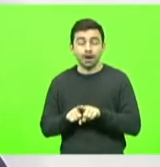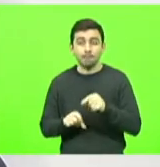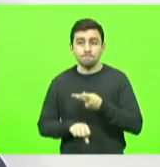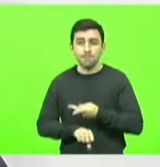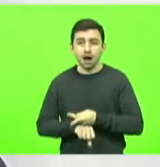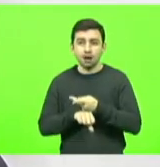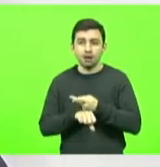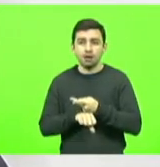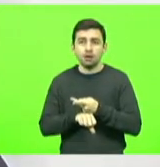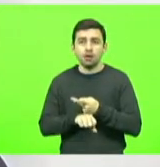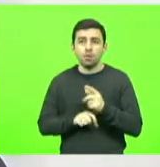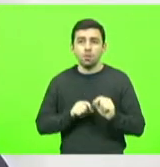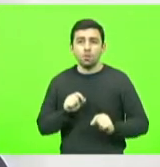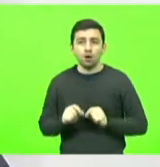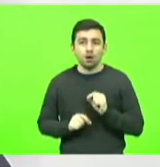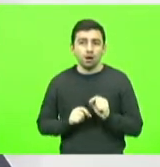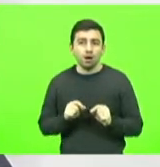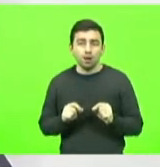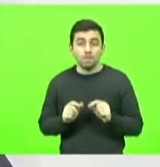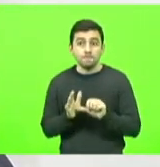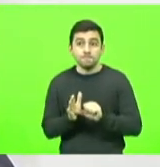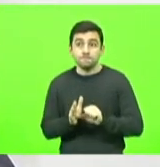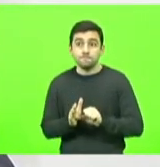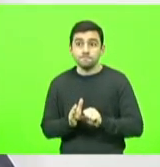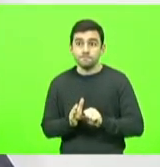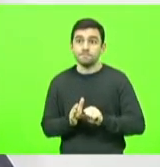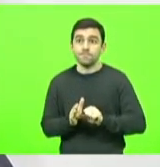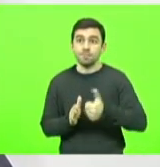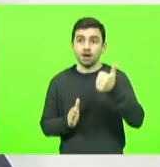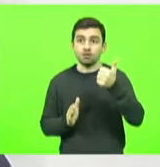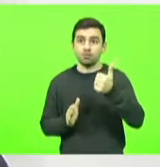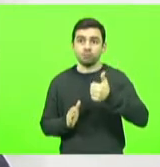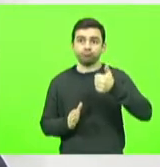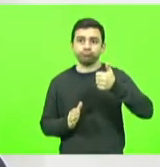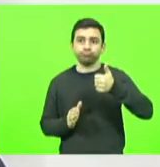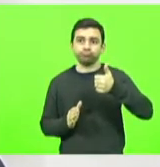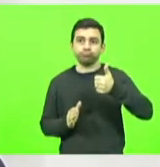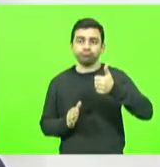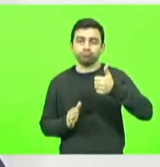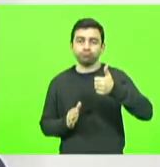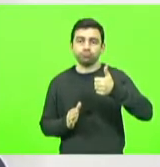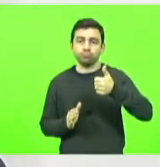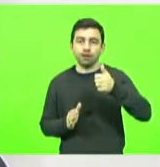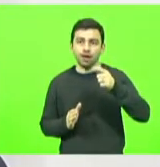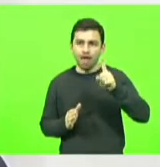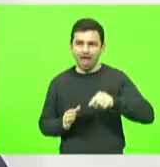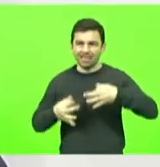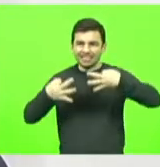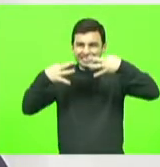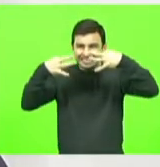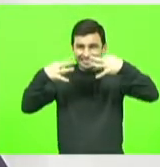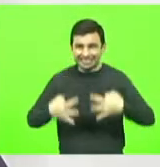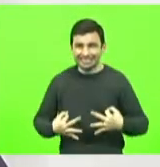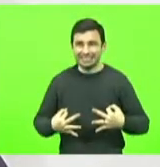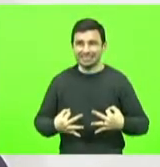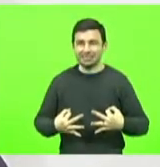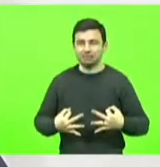ou seja, conquistou o primeiro lugar no prêmio Honestidade nas Escolas.